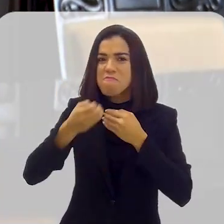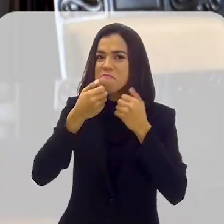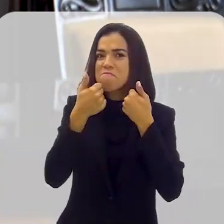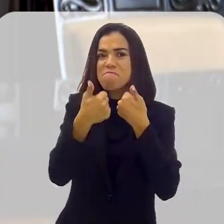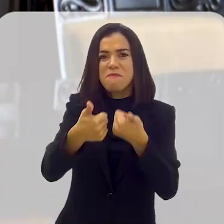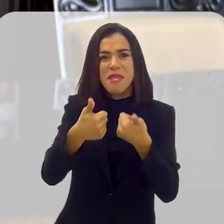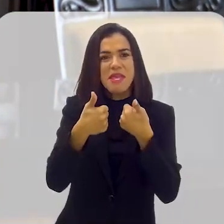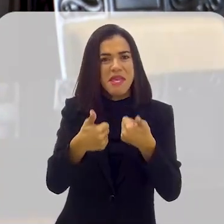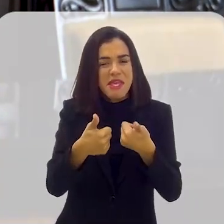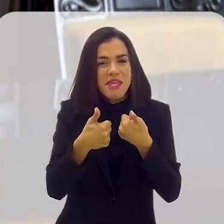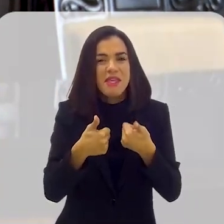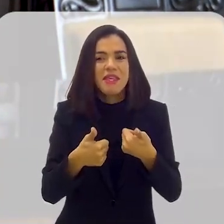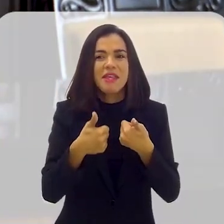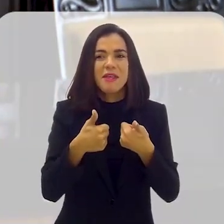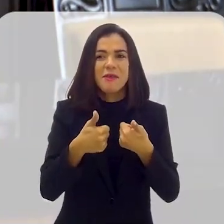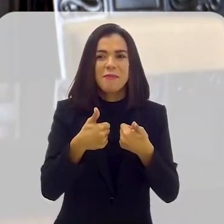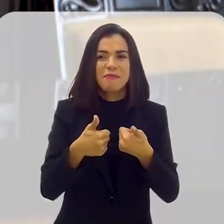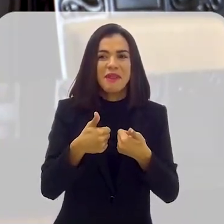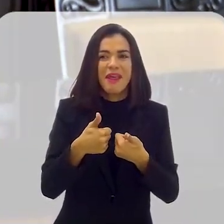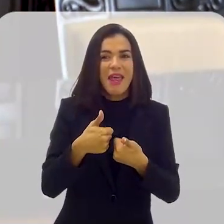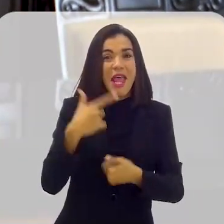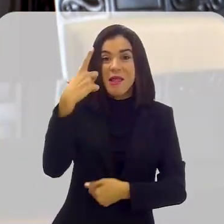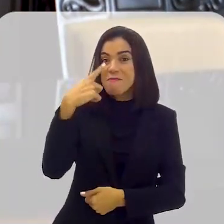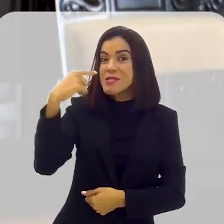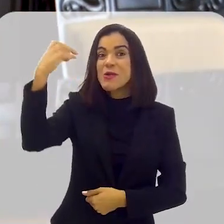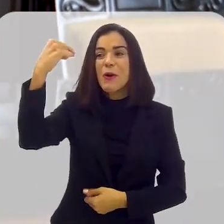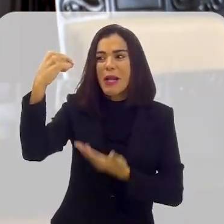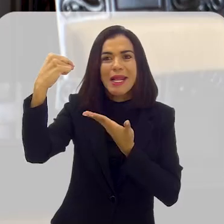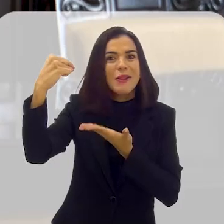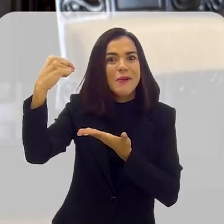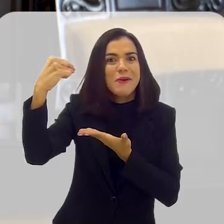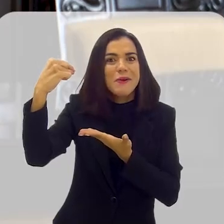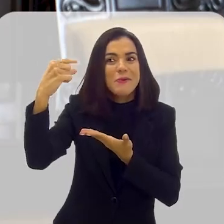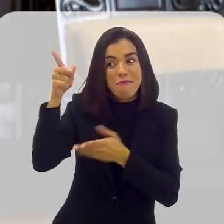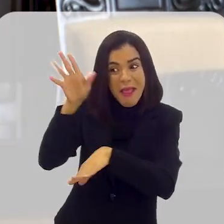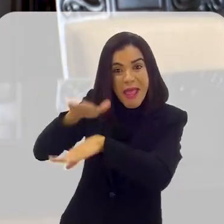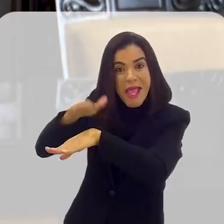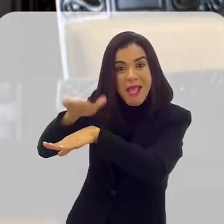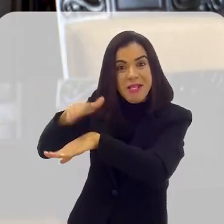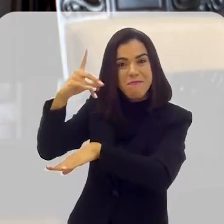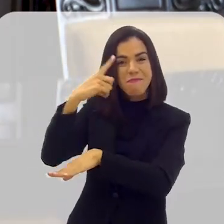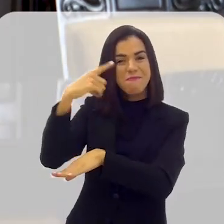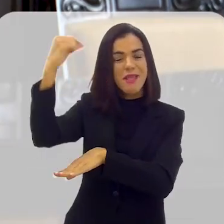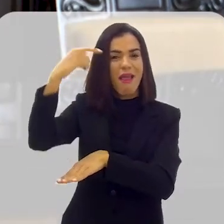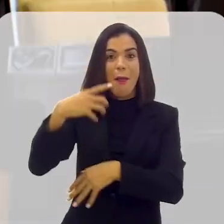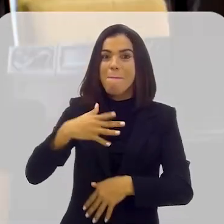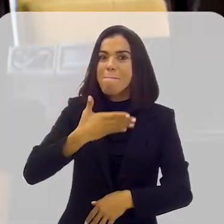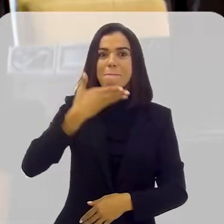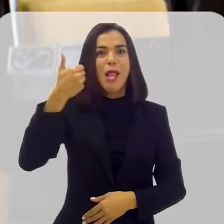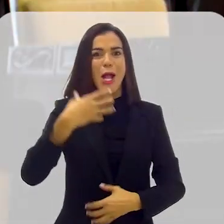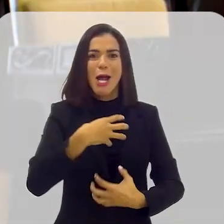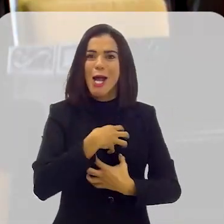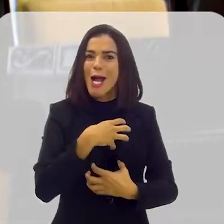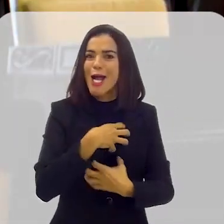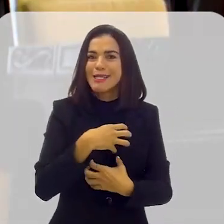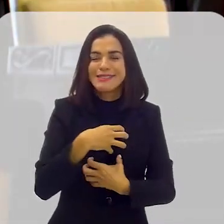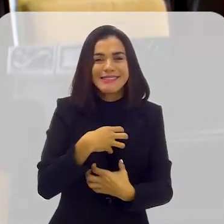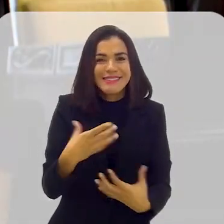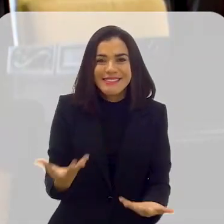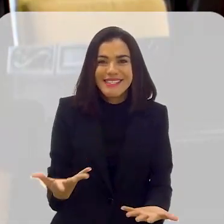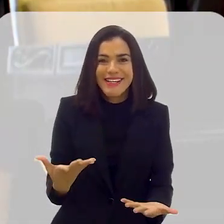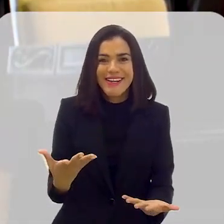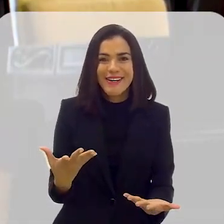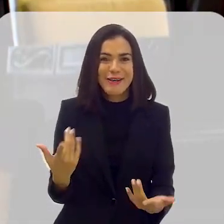que me elogiou muito. Ele criou, passou mais certo, e fui escolhido por ele. Eu senti uma sensação, quando